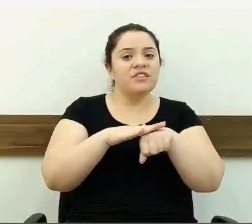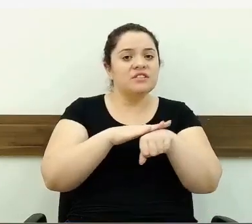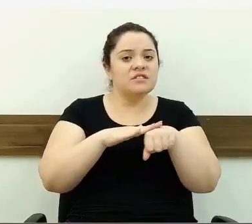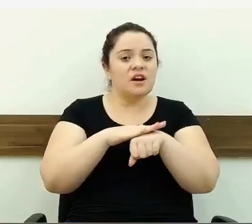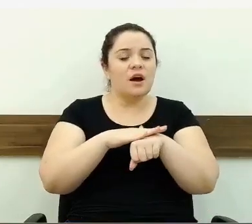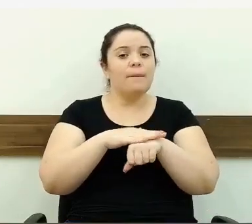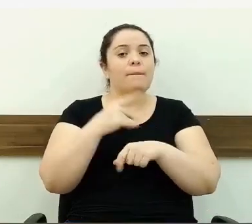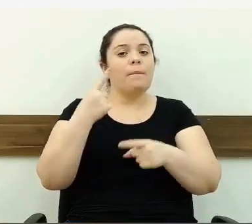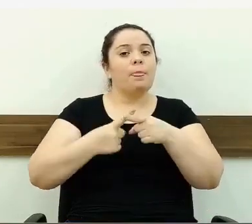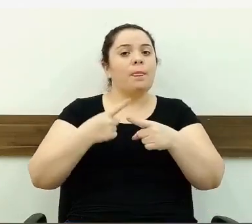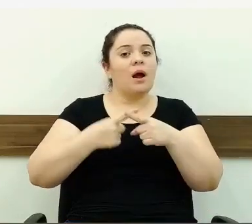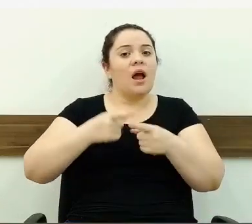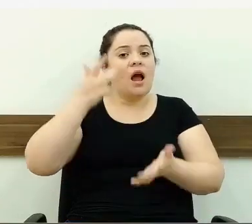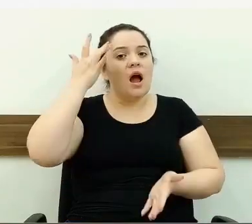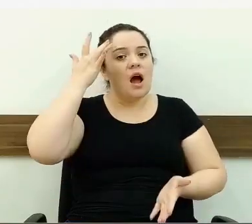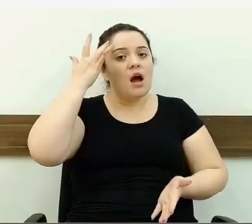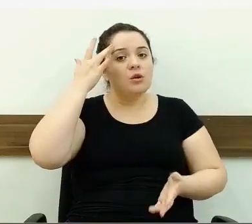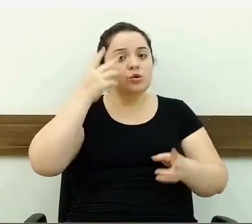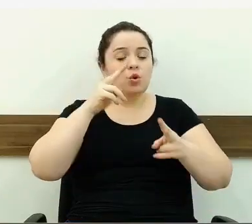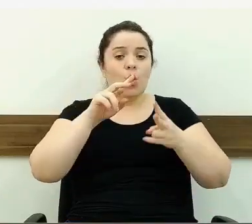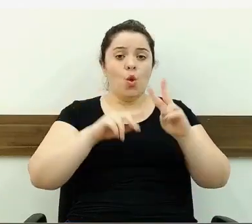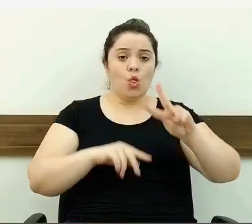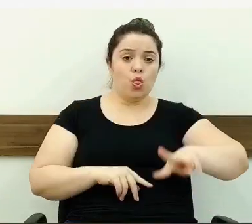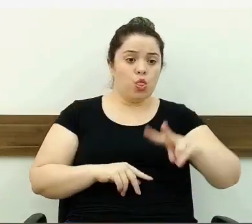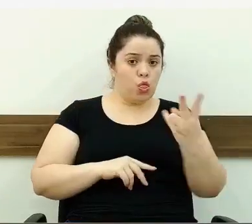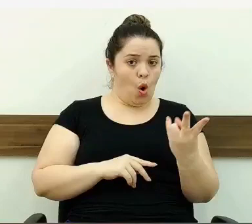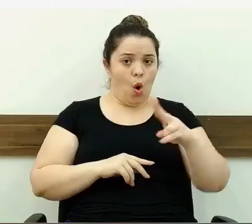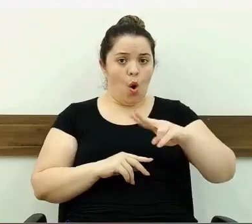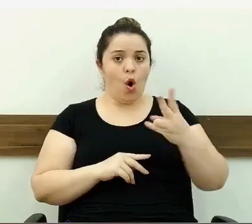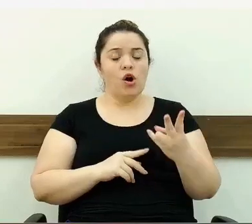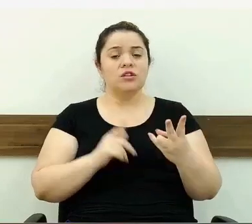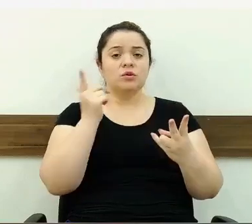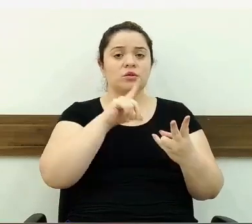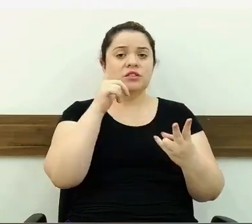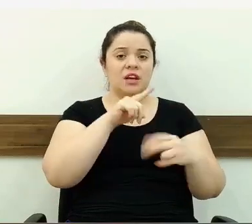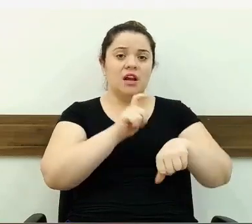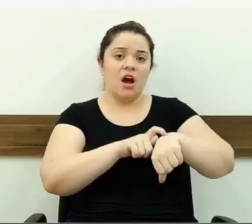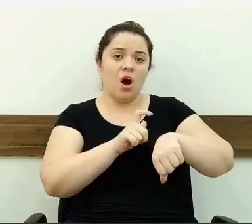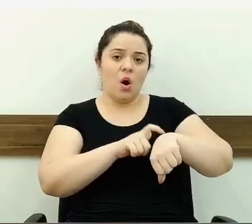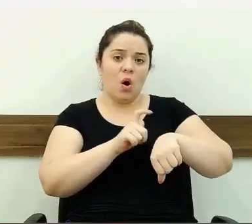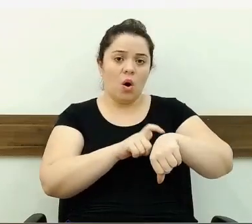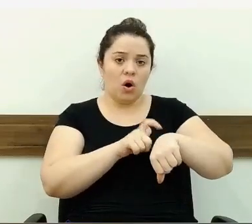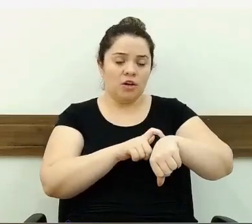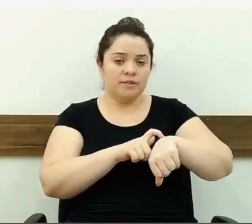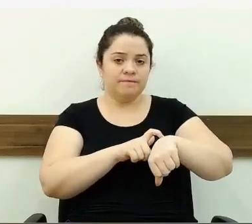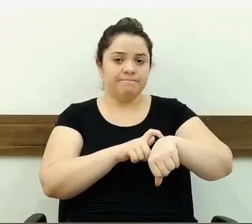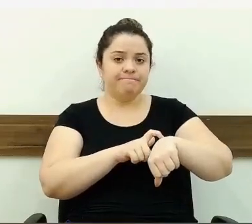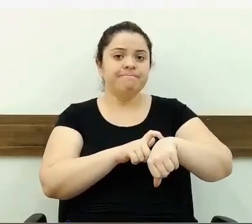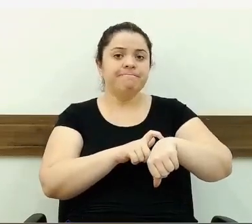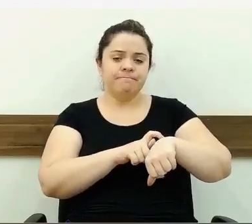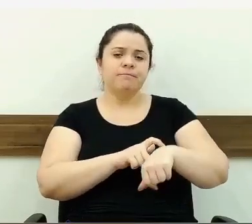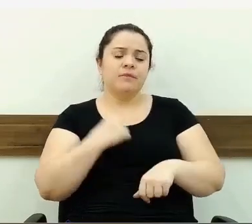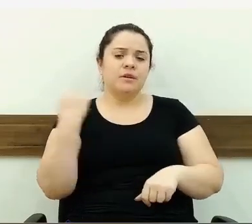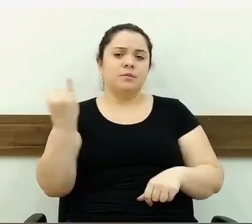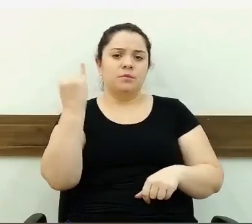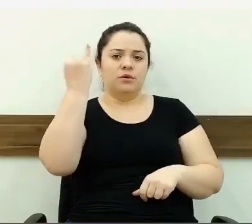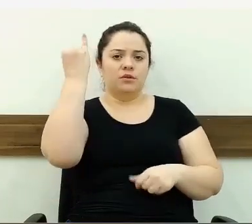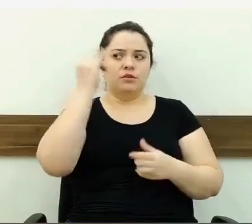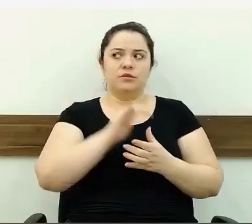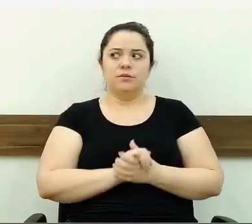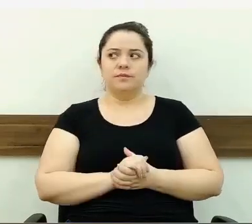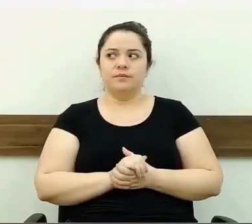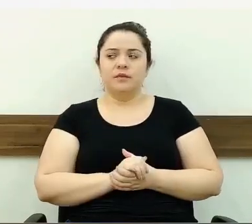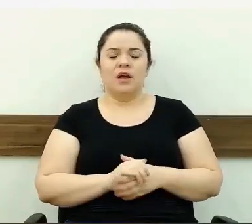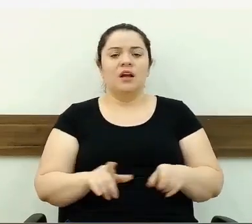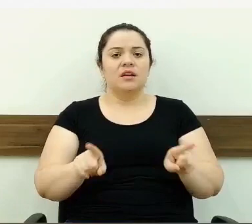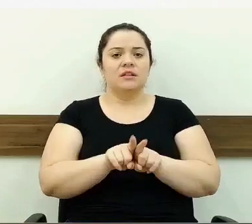fosse em dois turnos, talvez conseguiriam resolver esse problema das creches. Seria bem importante. Eu também